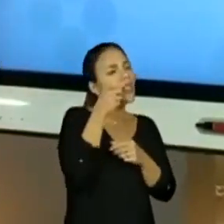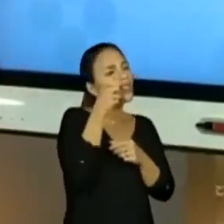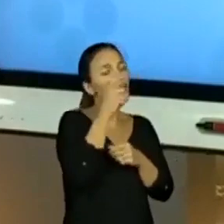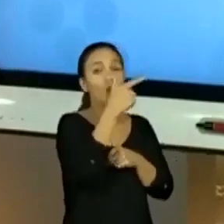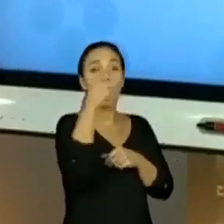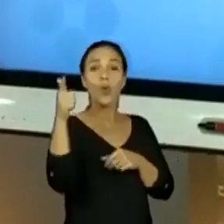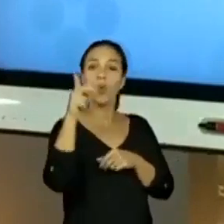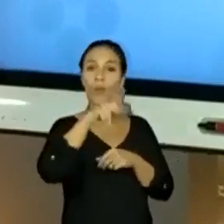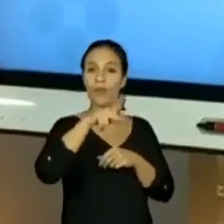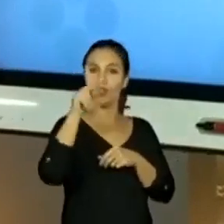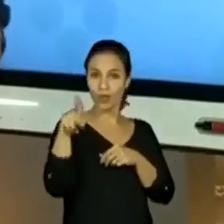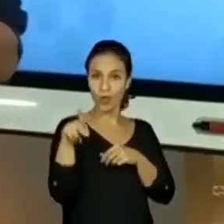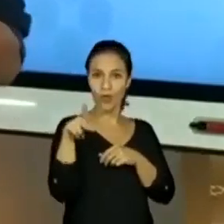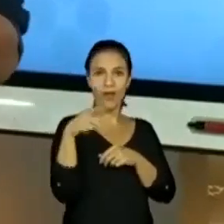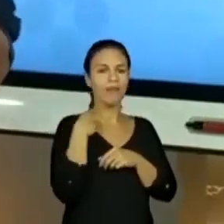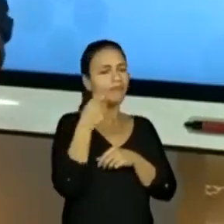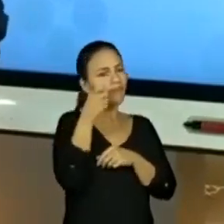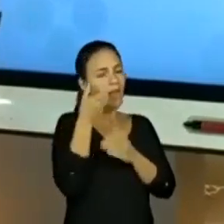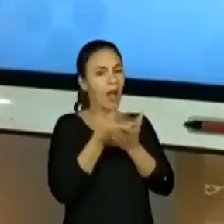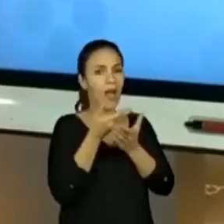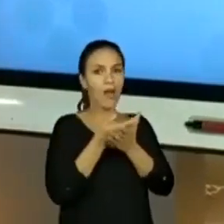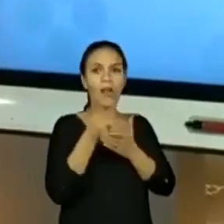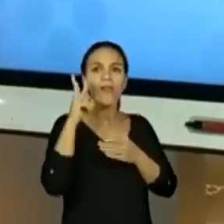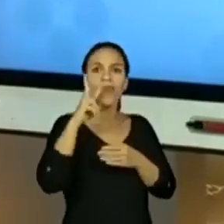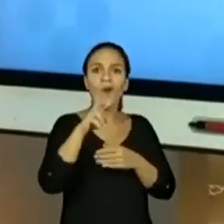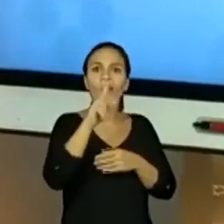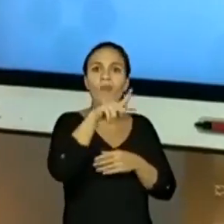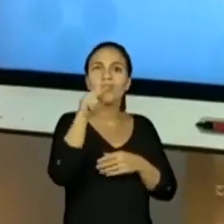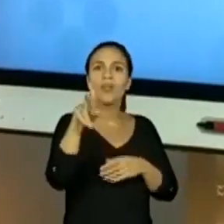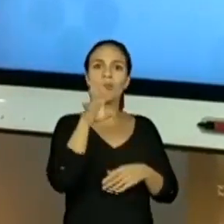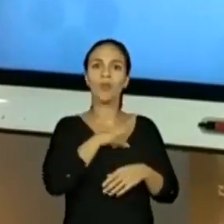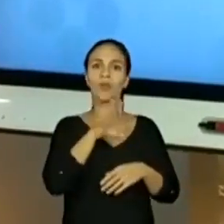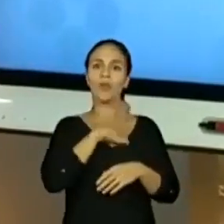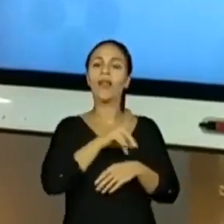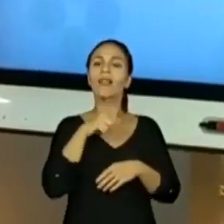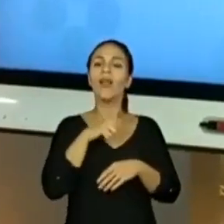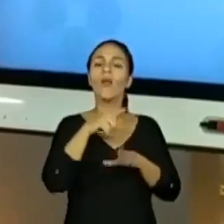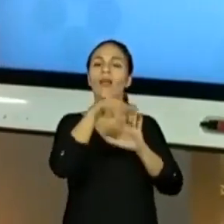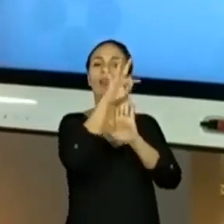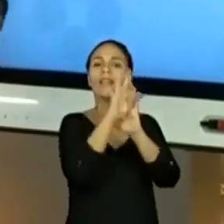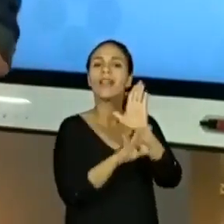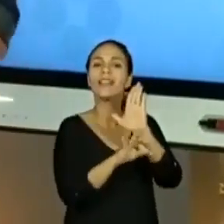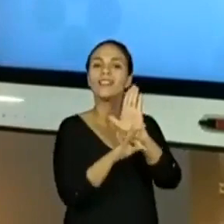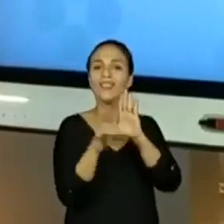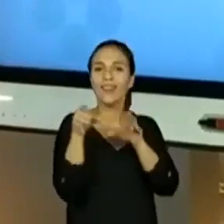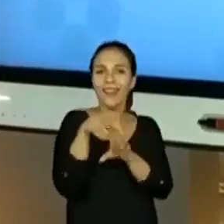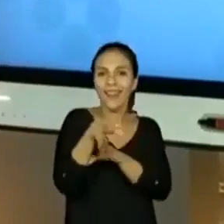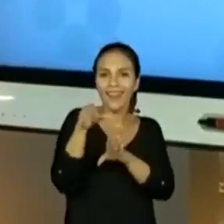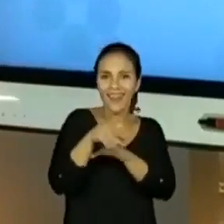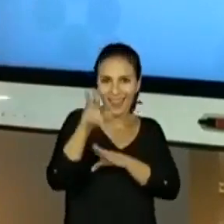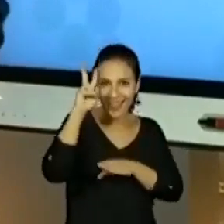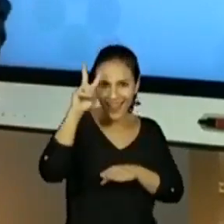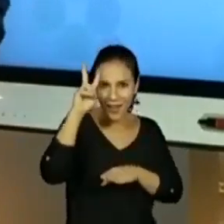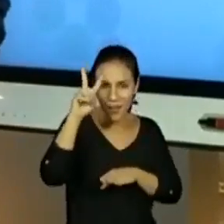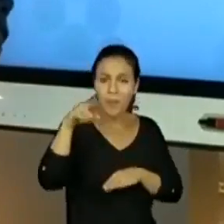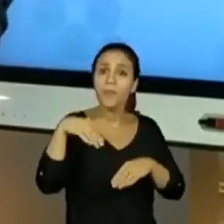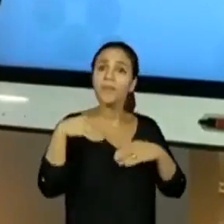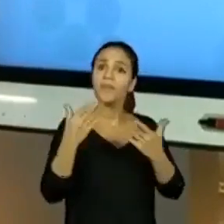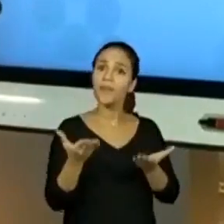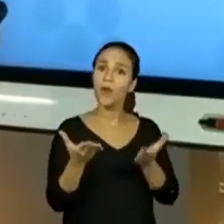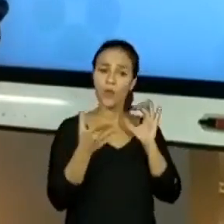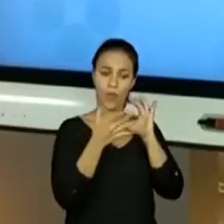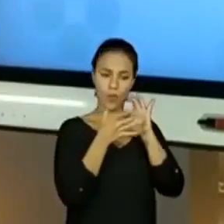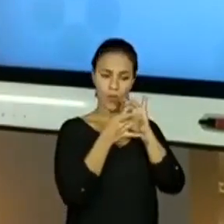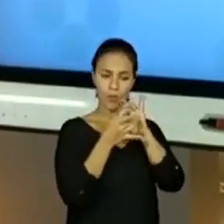e olha como é legal. A professora de português trabalhou com vocês textos instrucionais. E aí, por muitas vezes, no contexto,